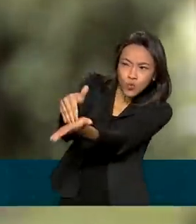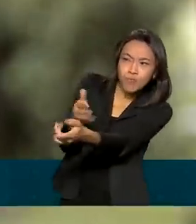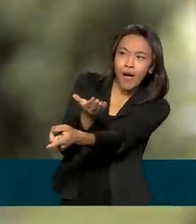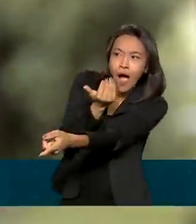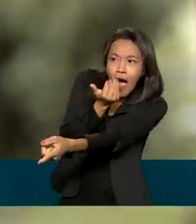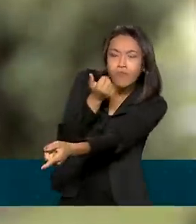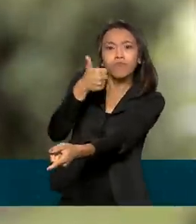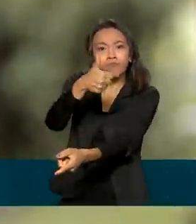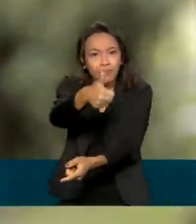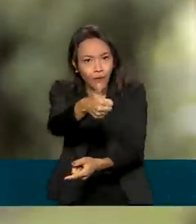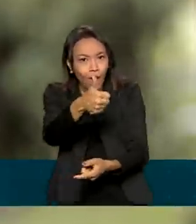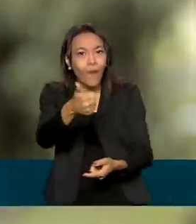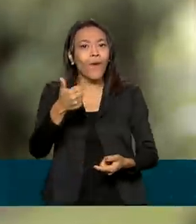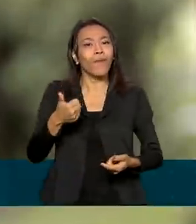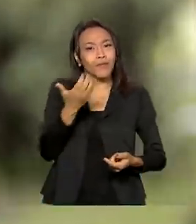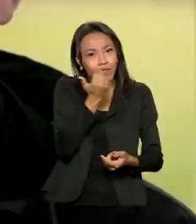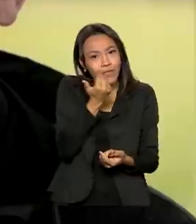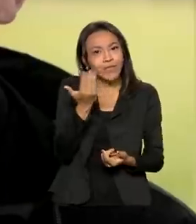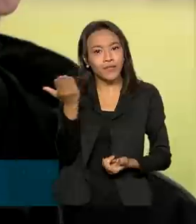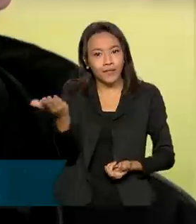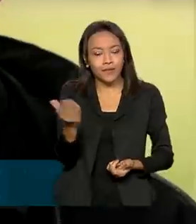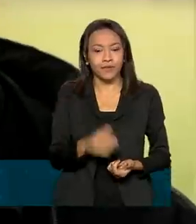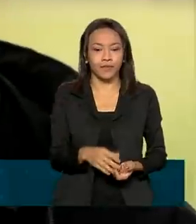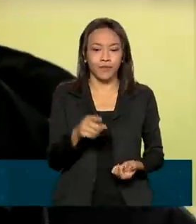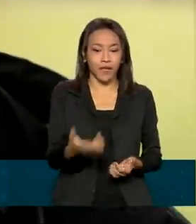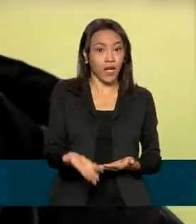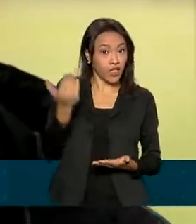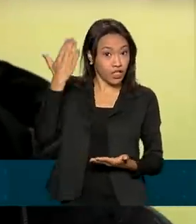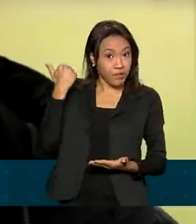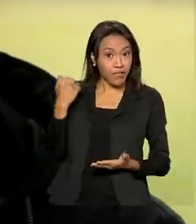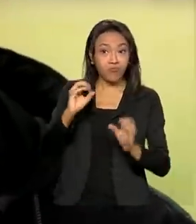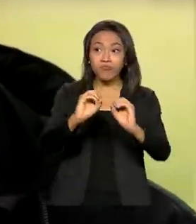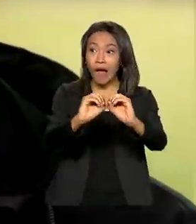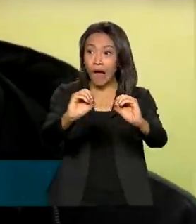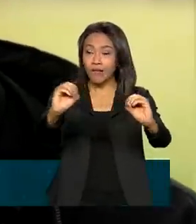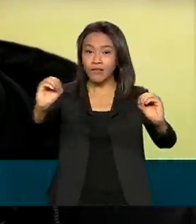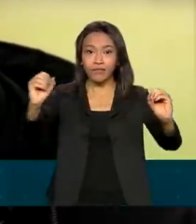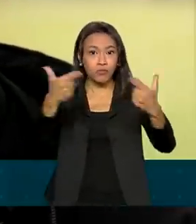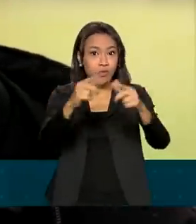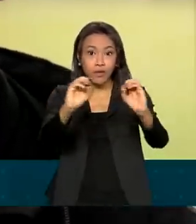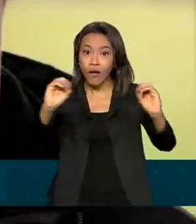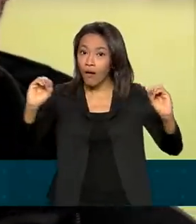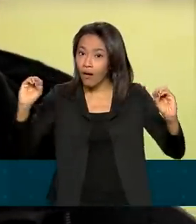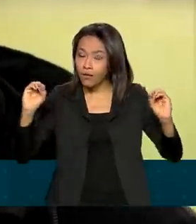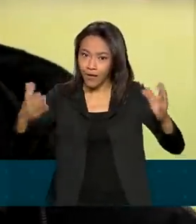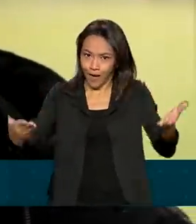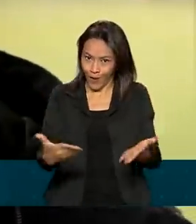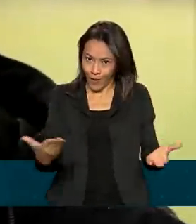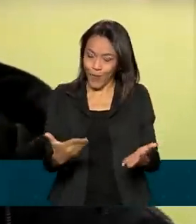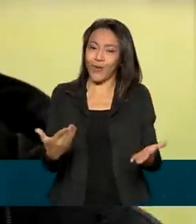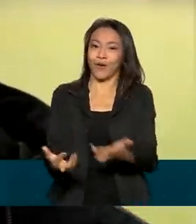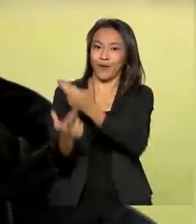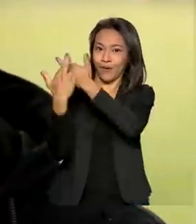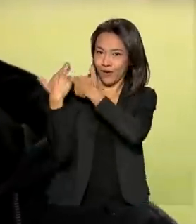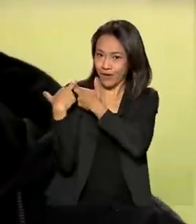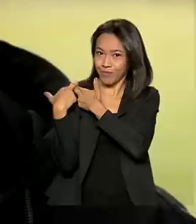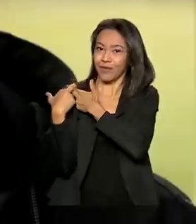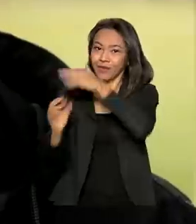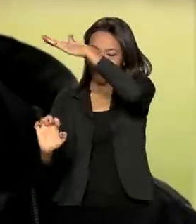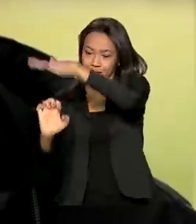bom para a gente poder fazer a nossa alimentação. Aqui antigamente não tinha nada, né? Agora com a concessão já tem bastante coisa.